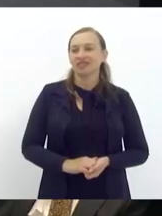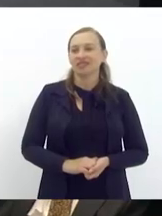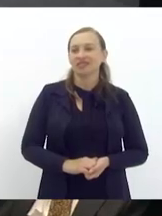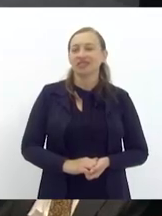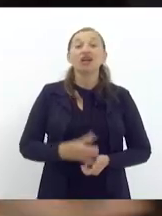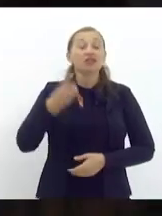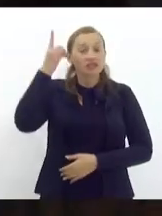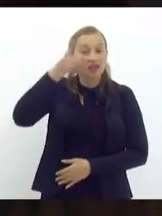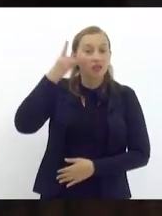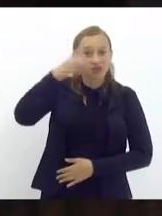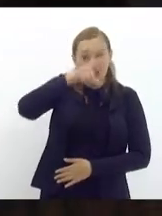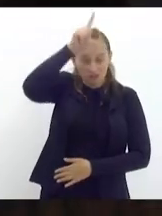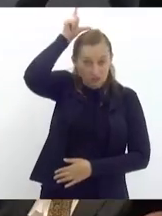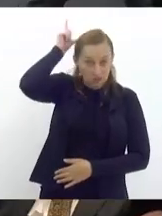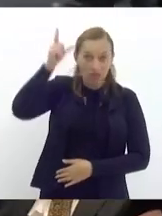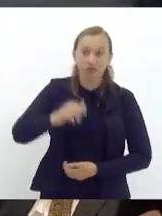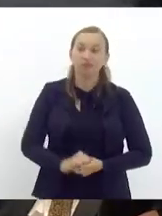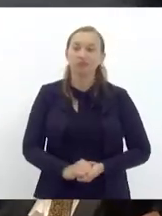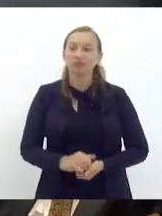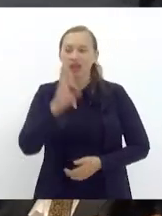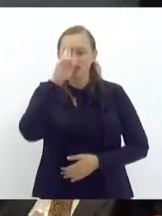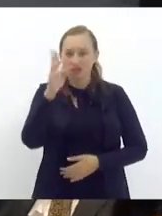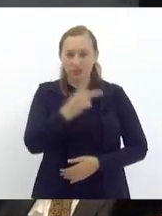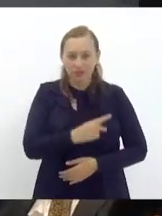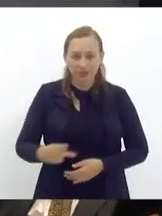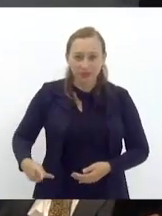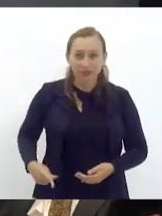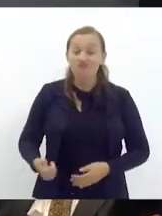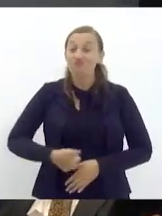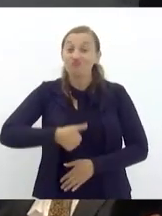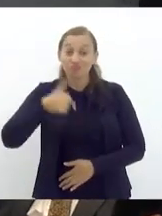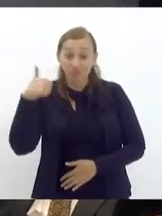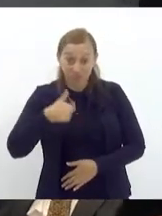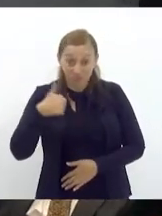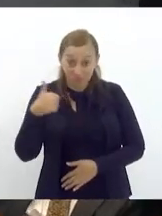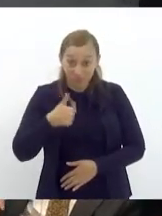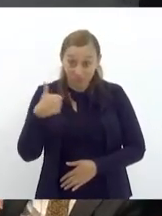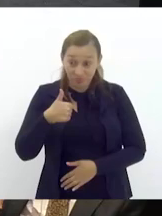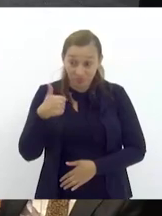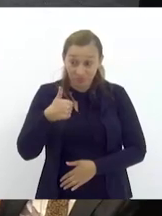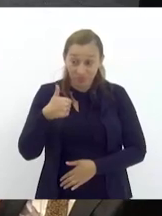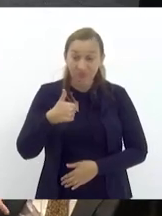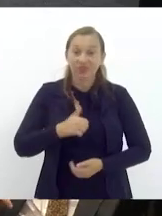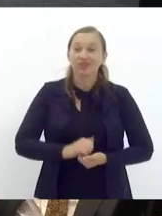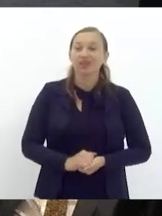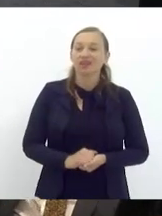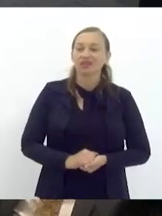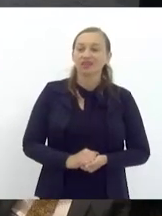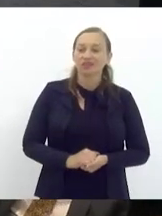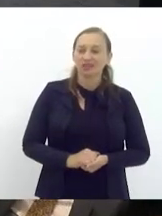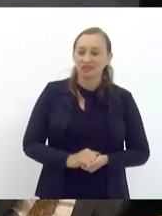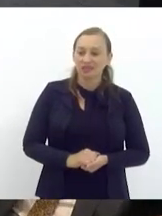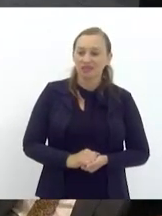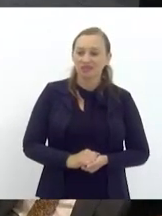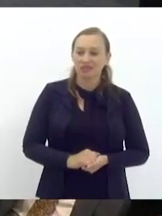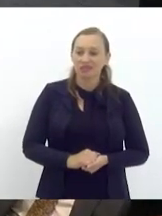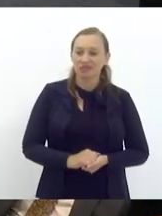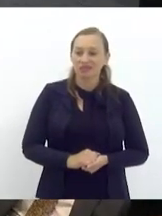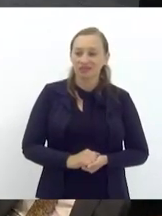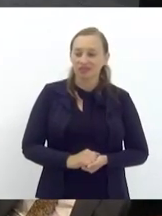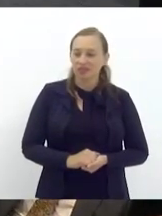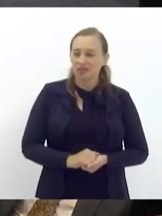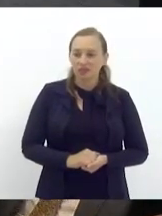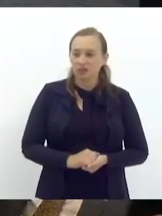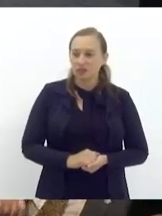deputado Luiz Paulo senhora presidente primeiro para parabenizar a